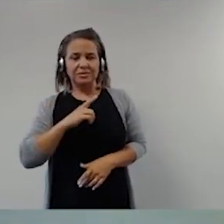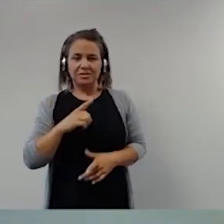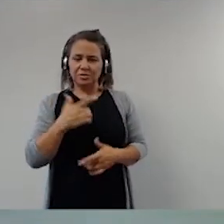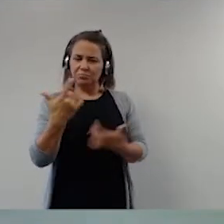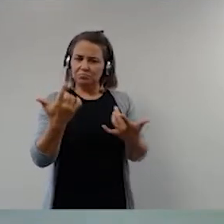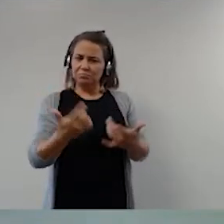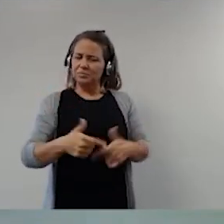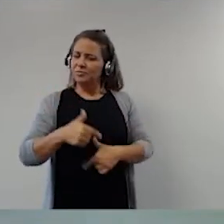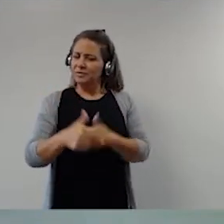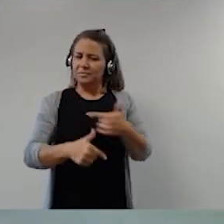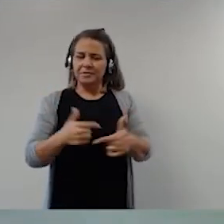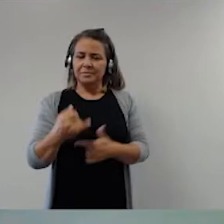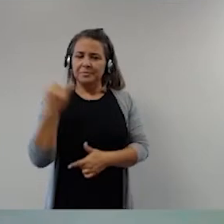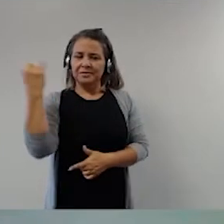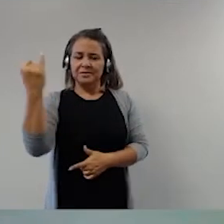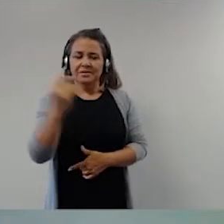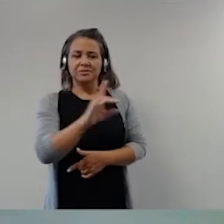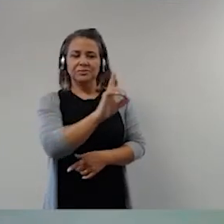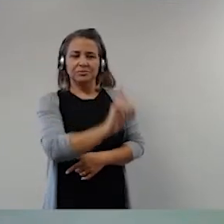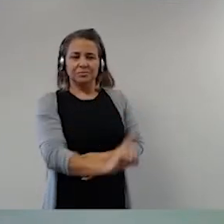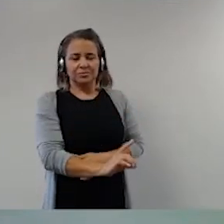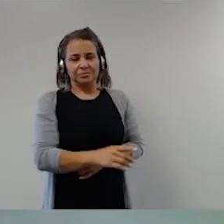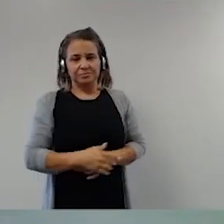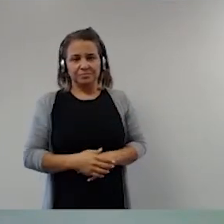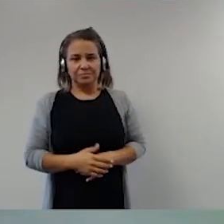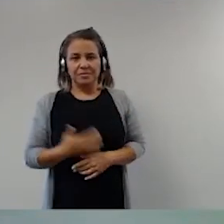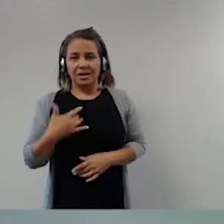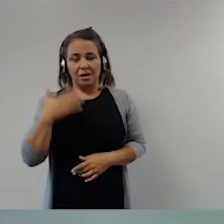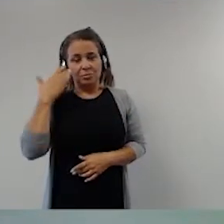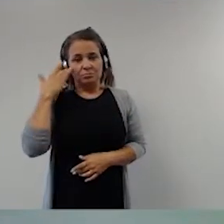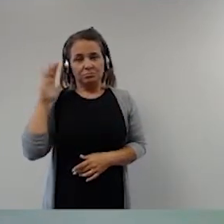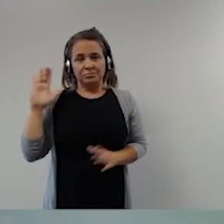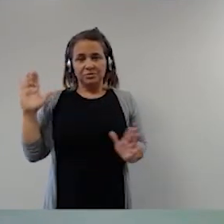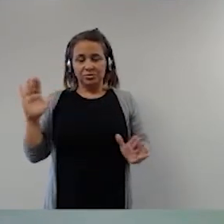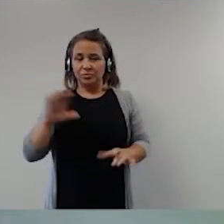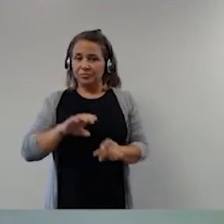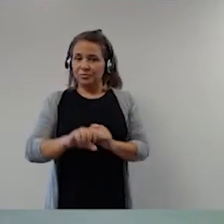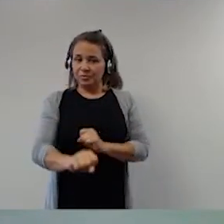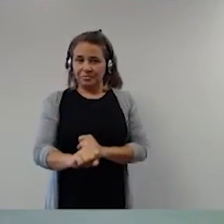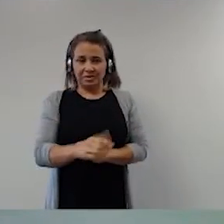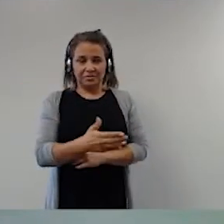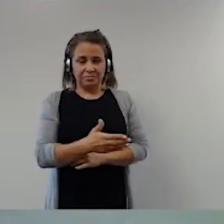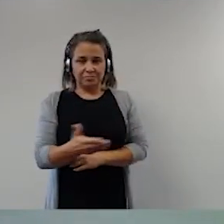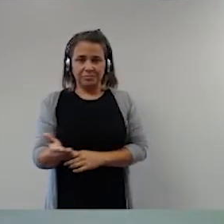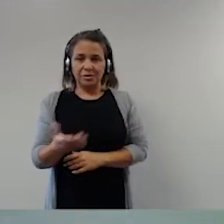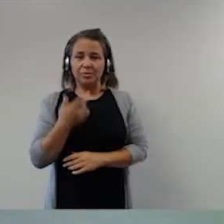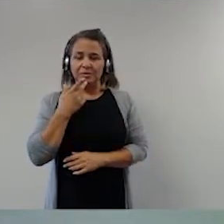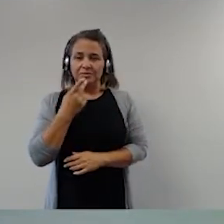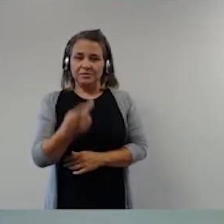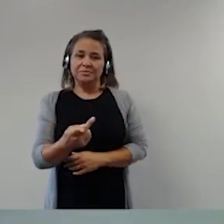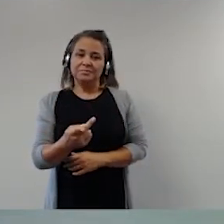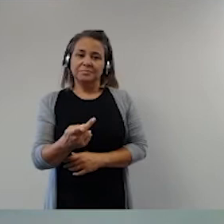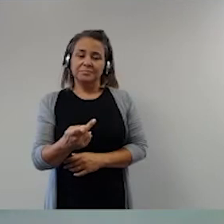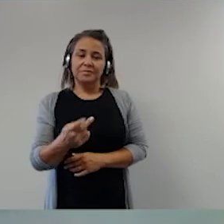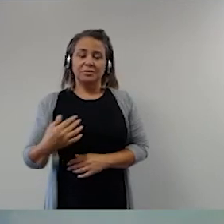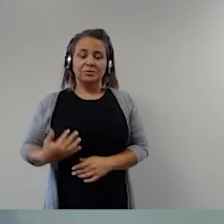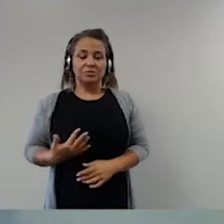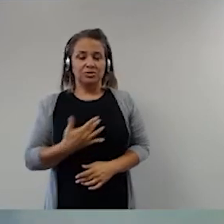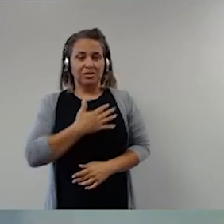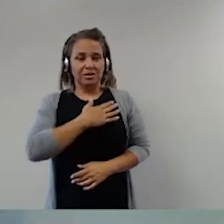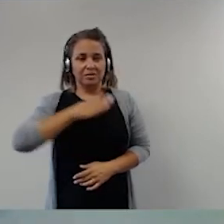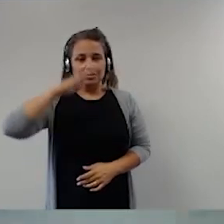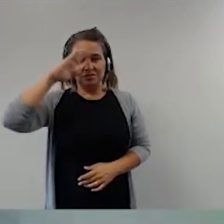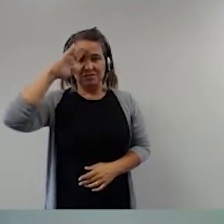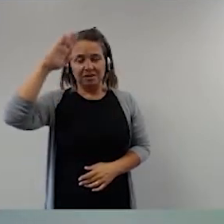direito. E eu não sou formado nessa área, sou, como ela falou, sou general do Exército, sou